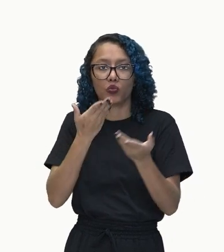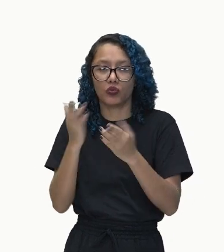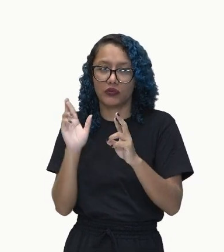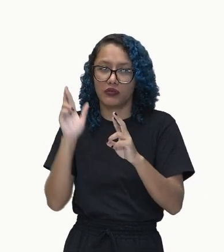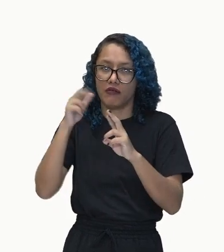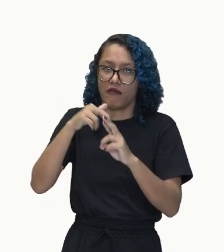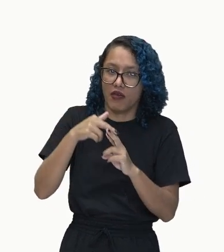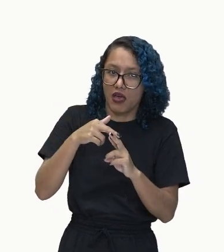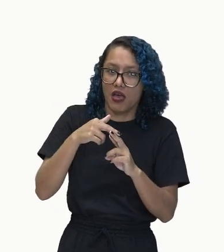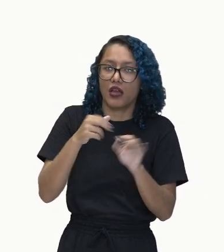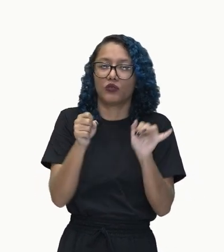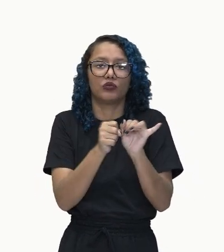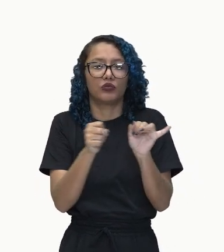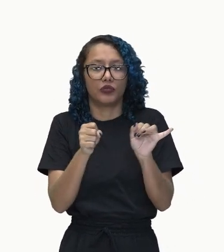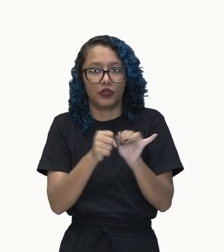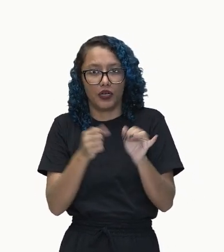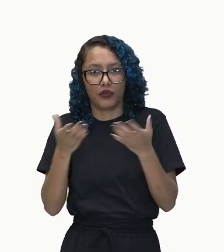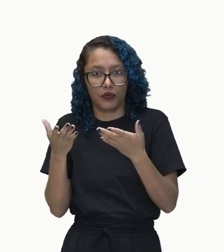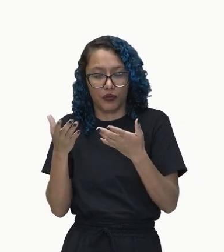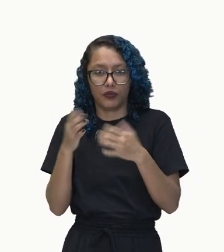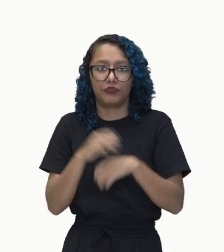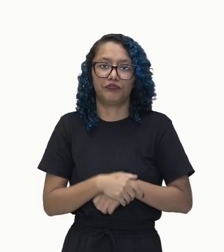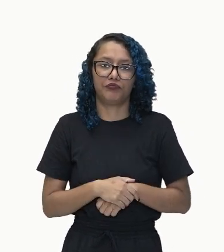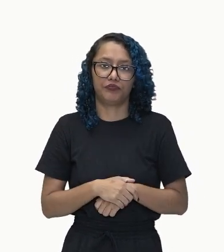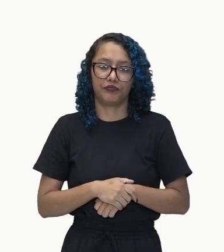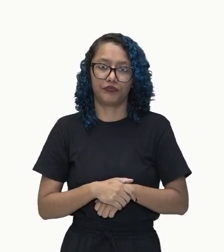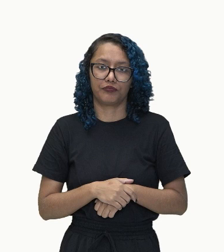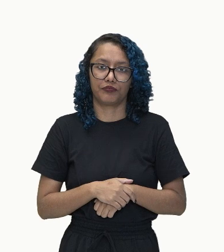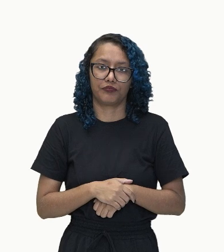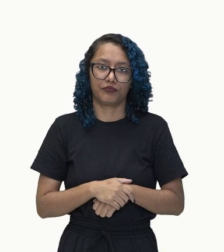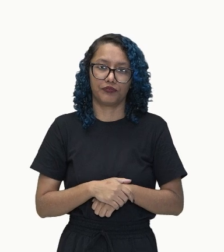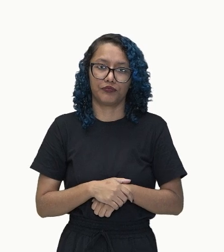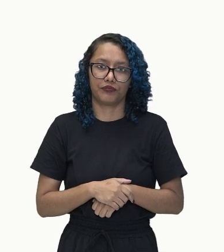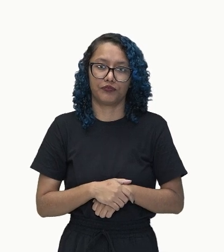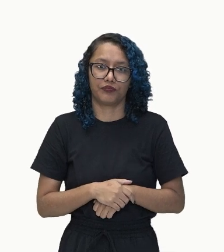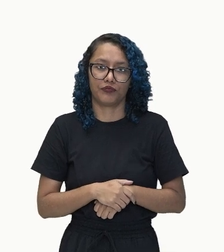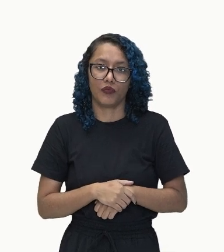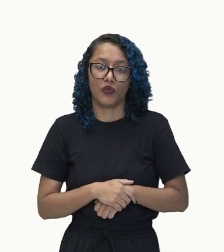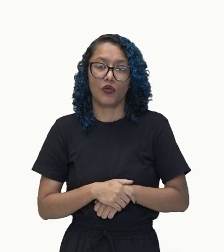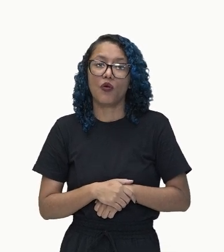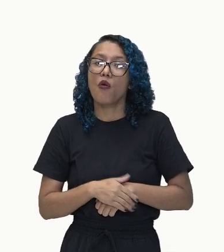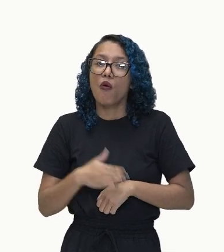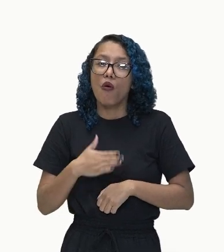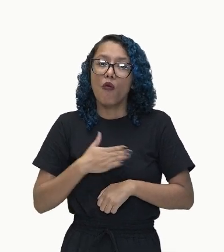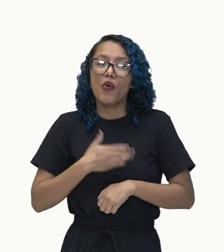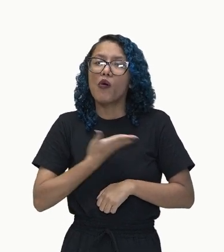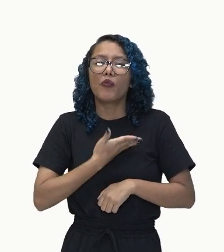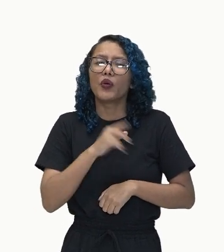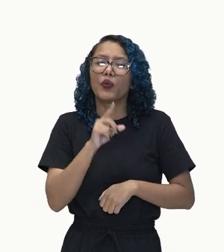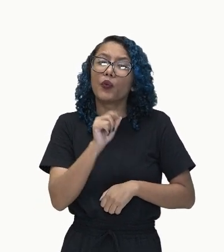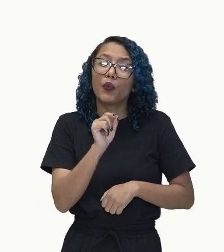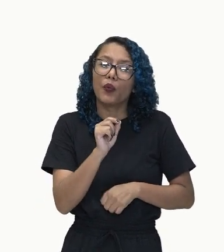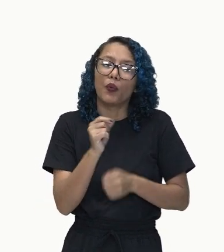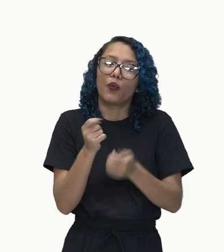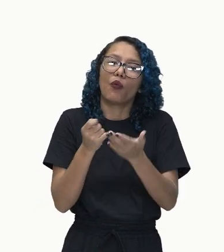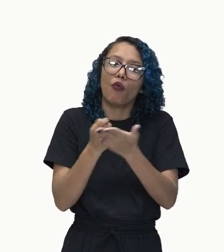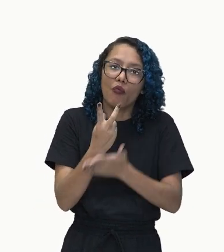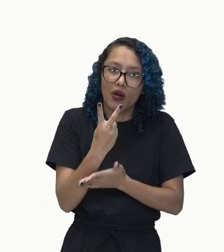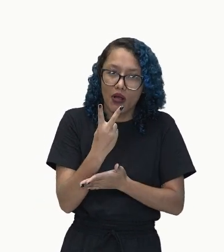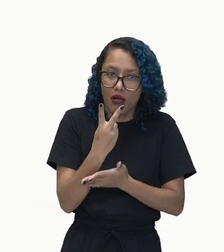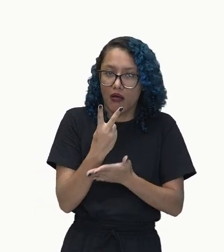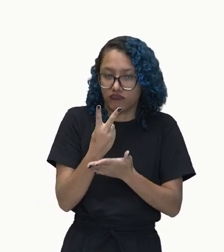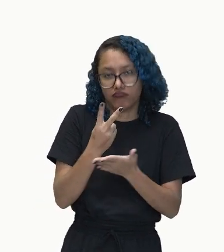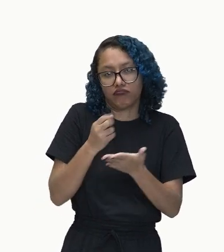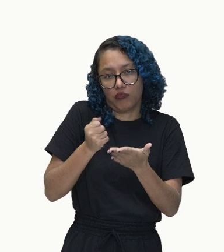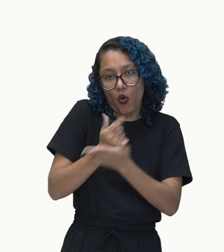do sujeito. Meu amigo. O que se fala dele? Que ele comprou dois lápis. Comprou dois lápis. É